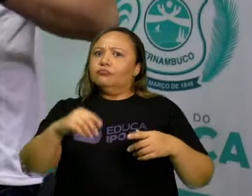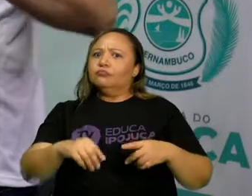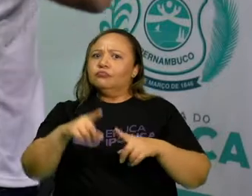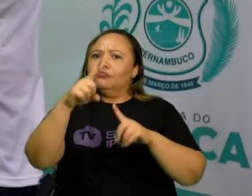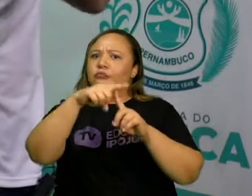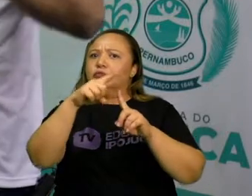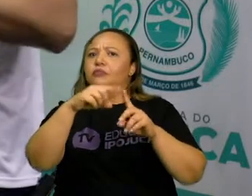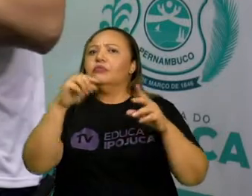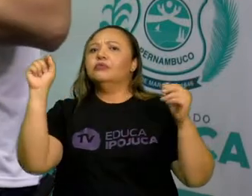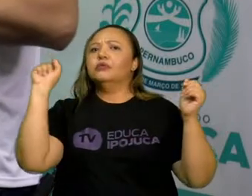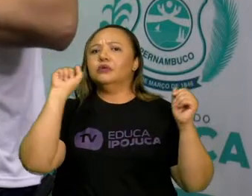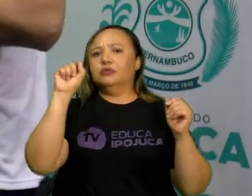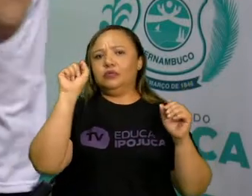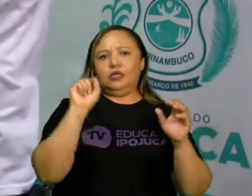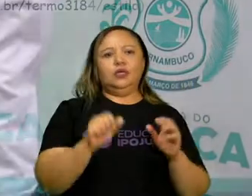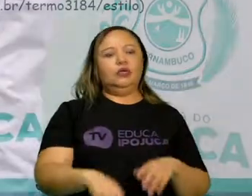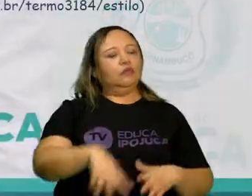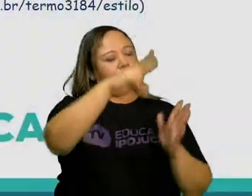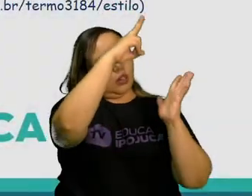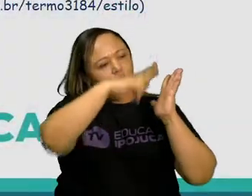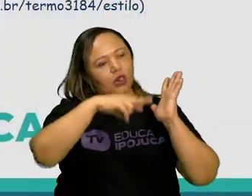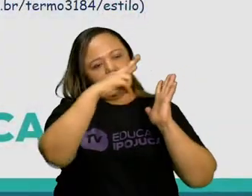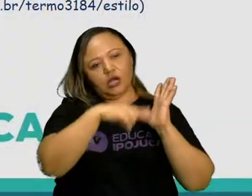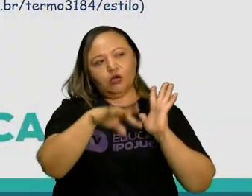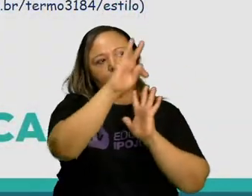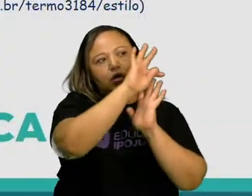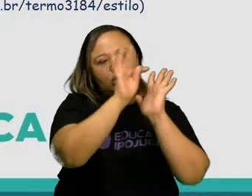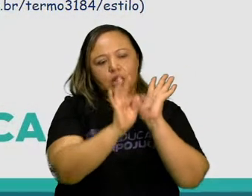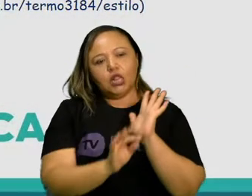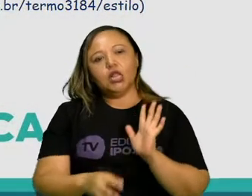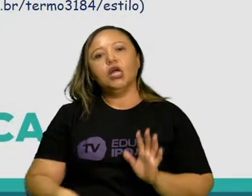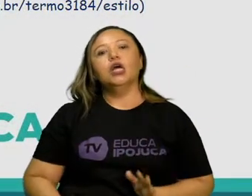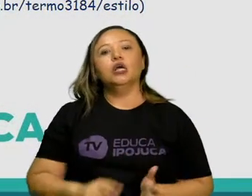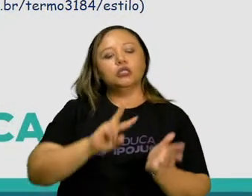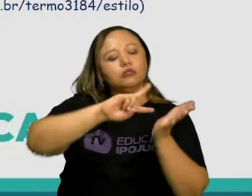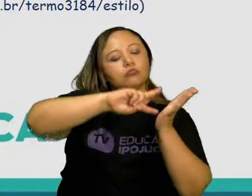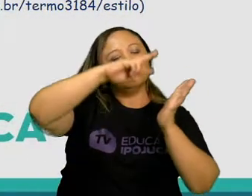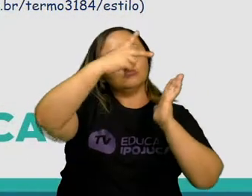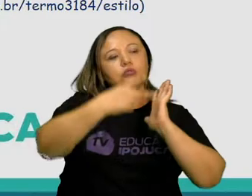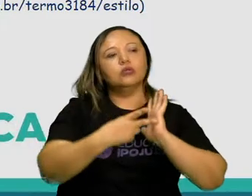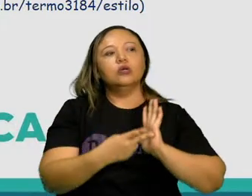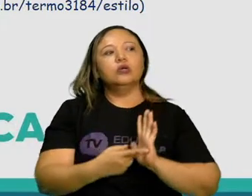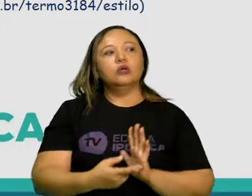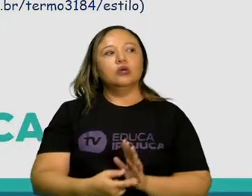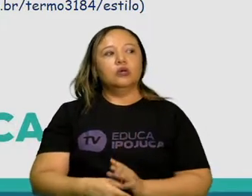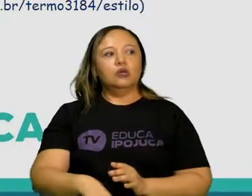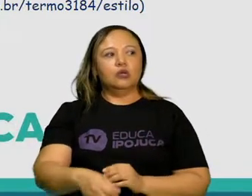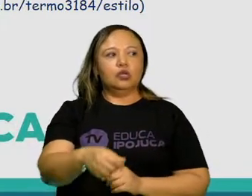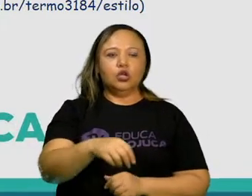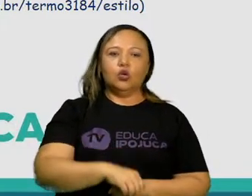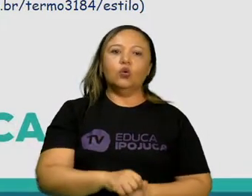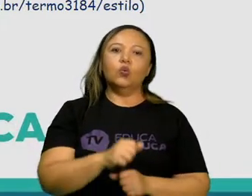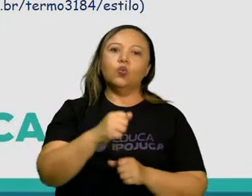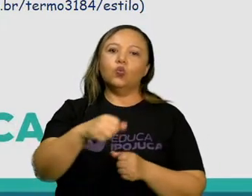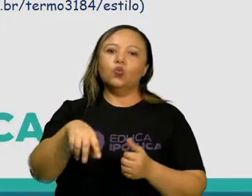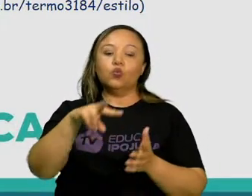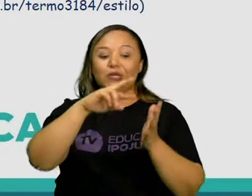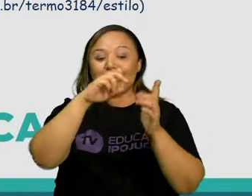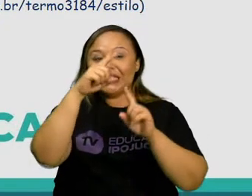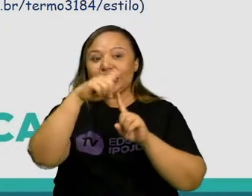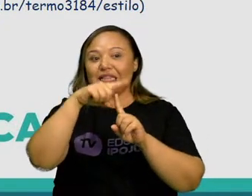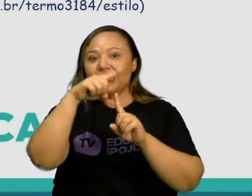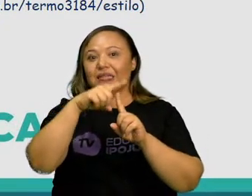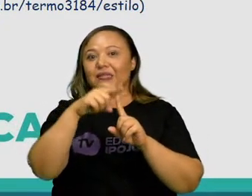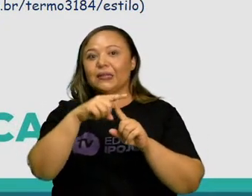Vou ler aqui uma definição para vocês. Vai para a tela a definição. No âmbito da história da arte, o estilo